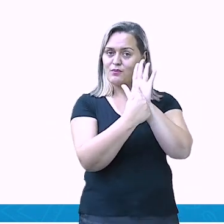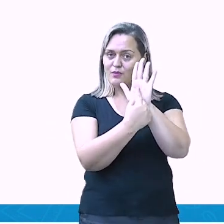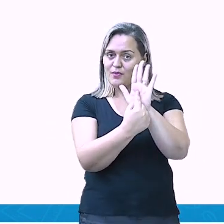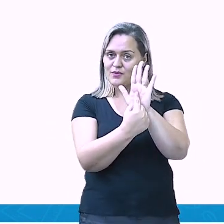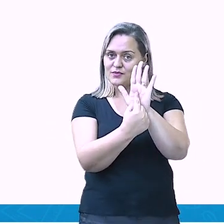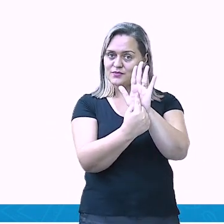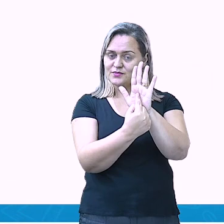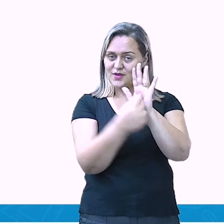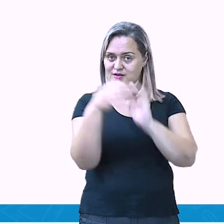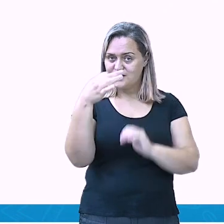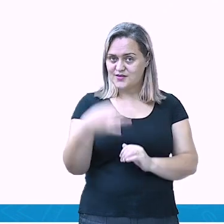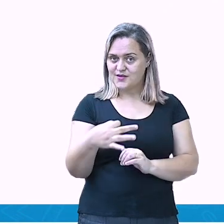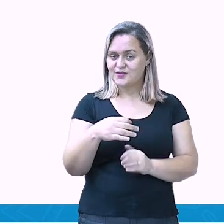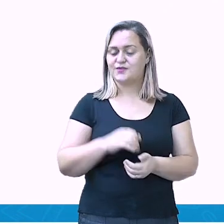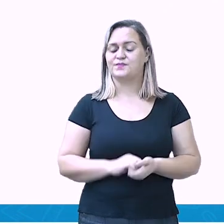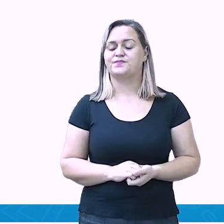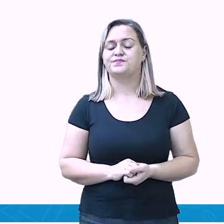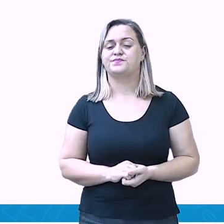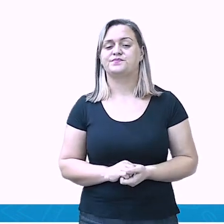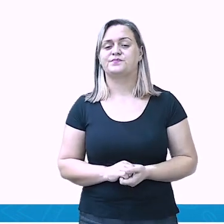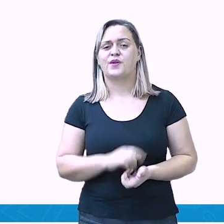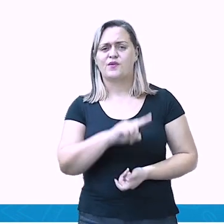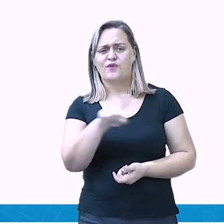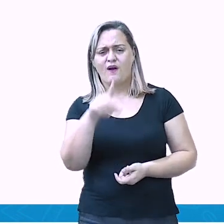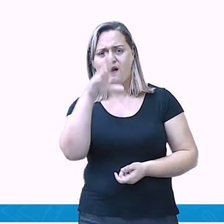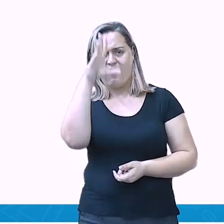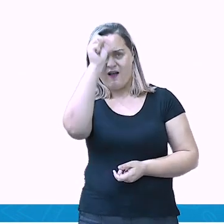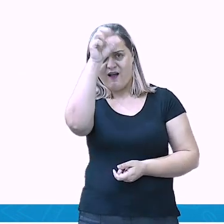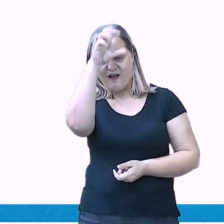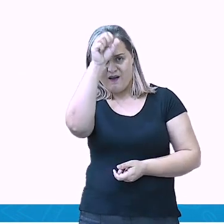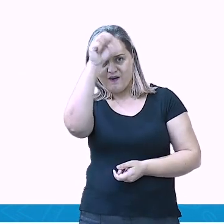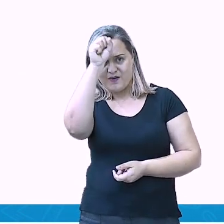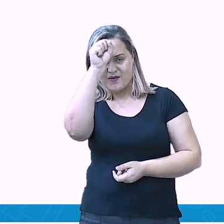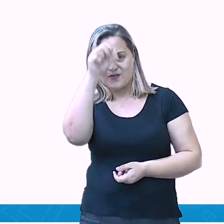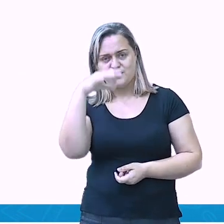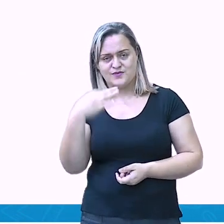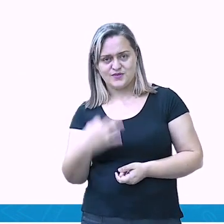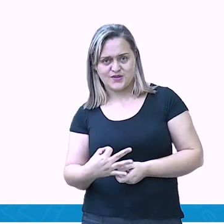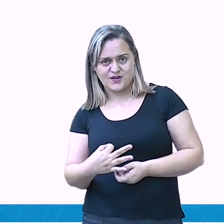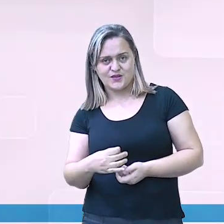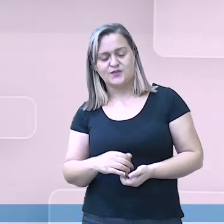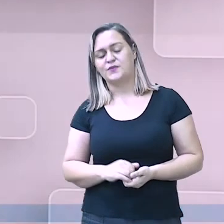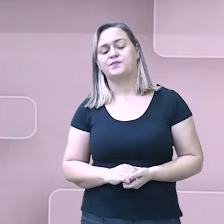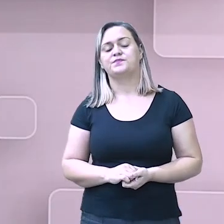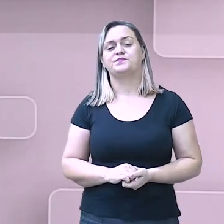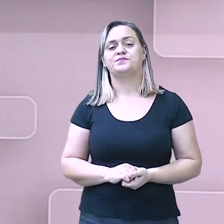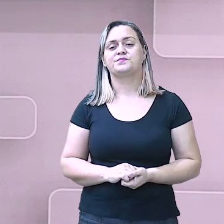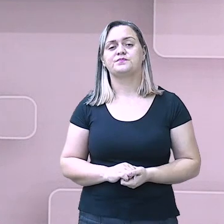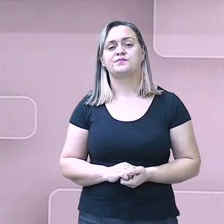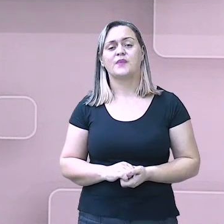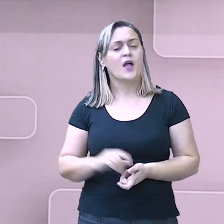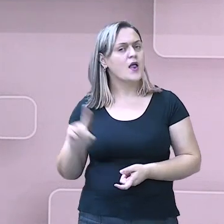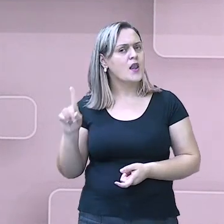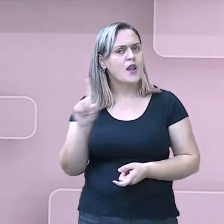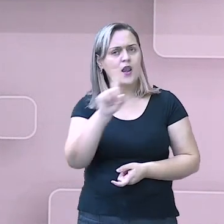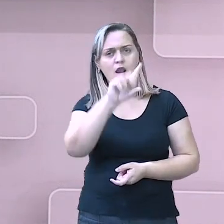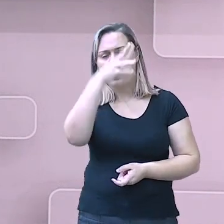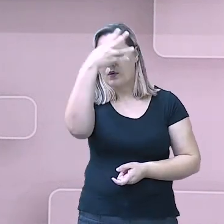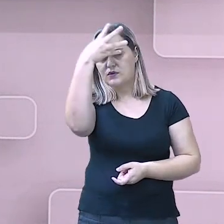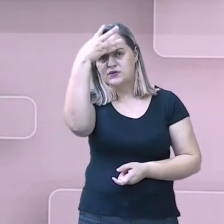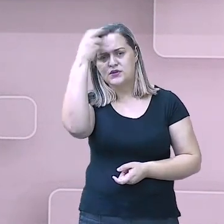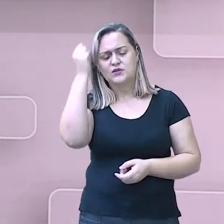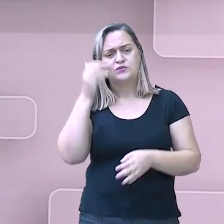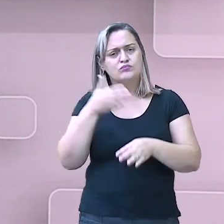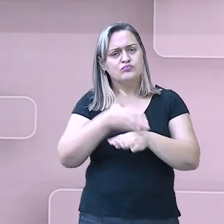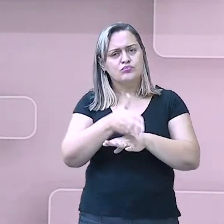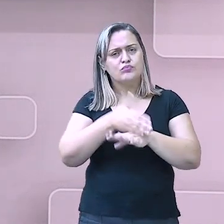Certo, pessoal? Eu espero que vocês tenham aprendido até aqui. Não se esqueçam de acessar a nossa plataforma